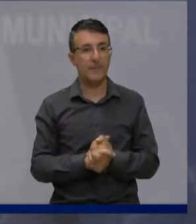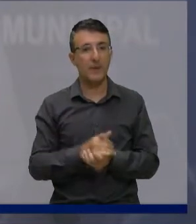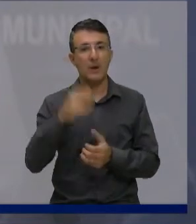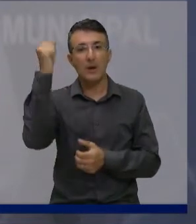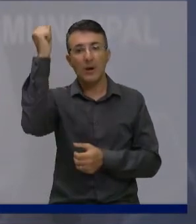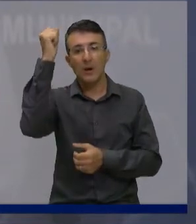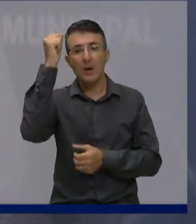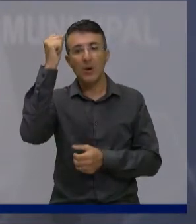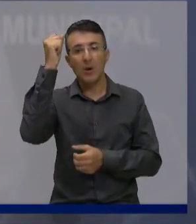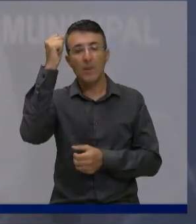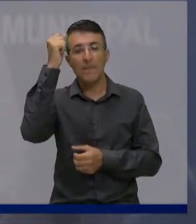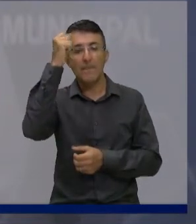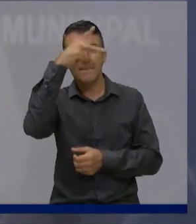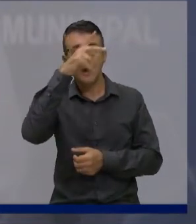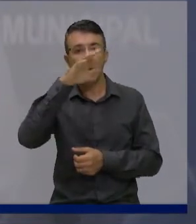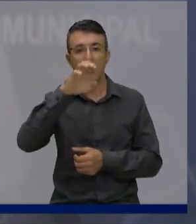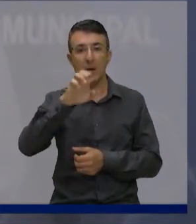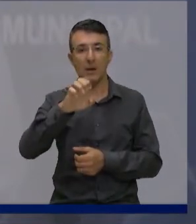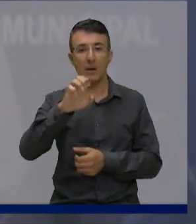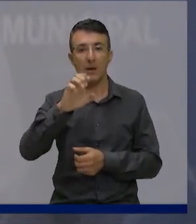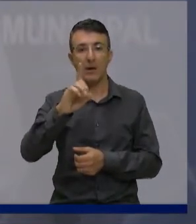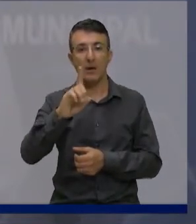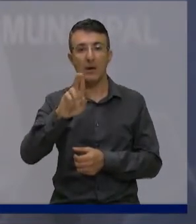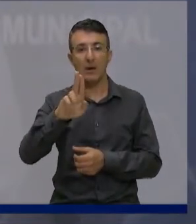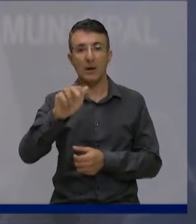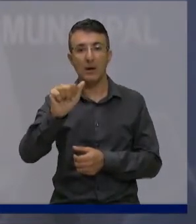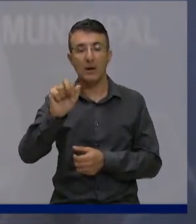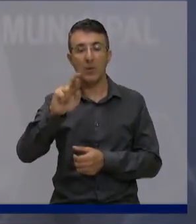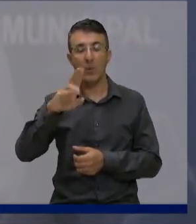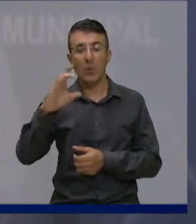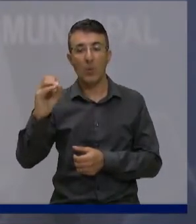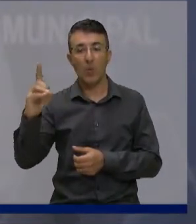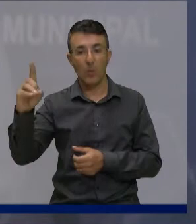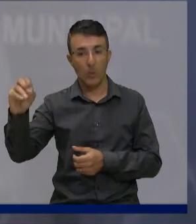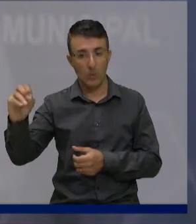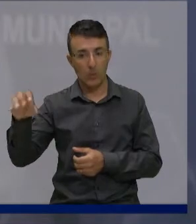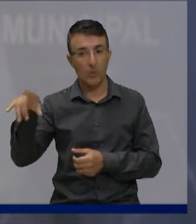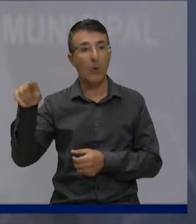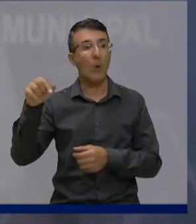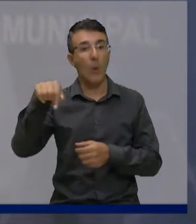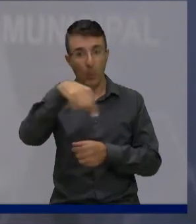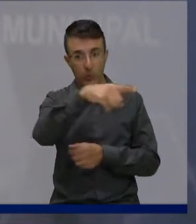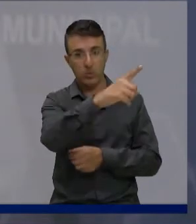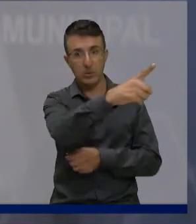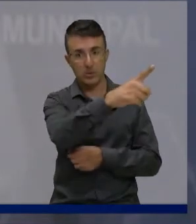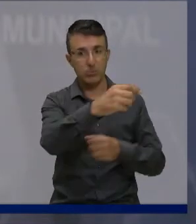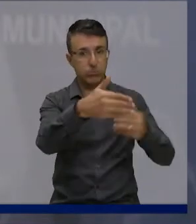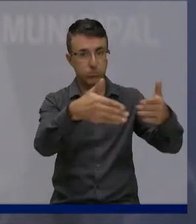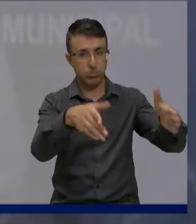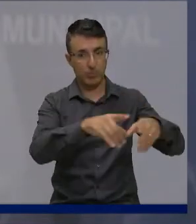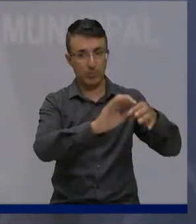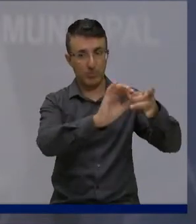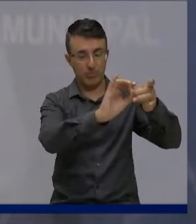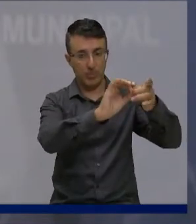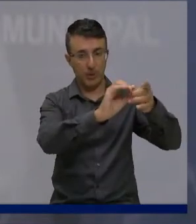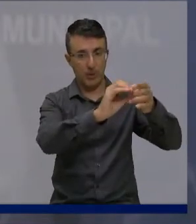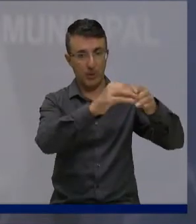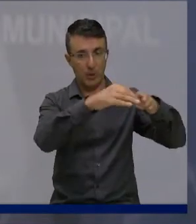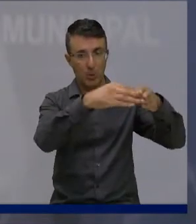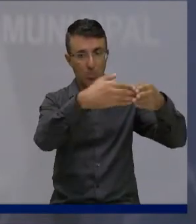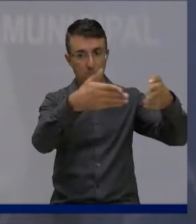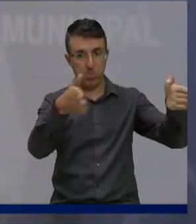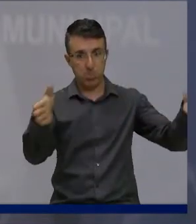e fez questão. Esta obra nós devemos a um trabalho que o vereador Lino Bispo fez com a comunidade e a prefeitura. Isso é